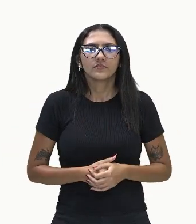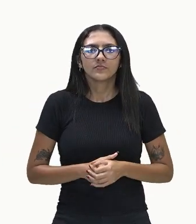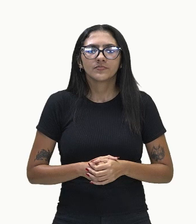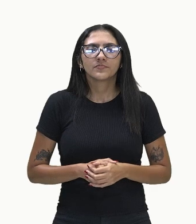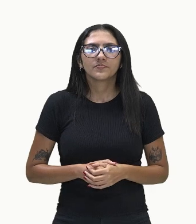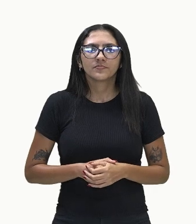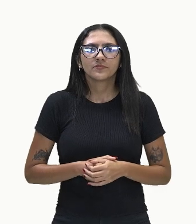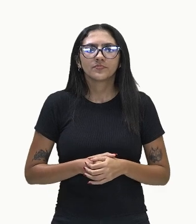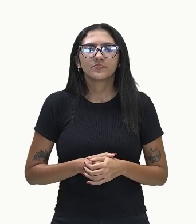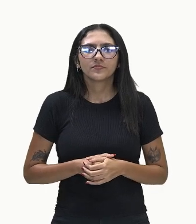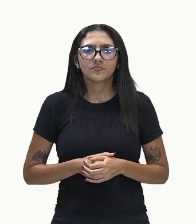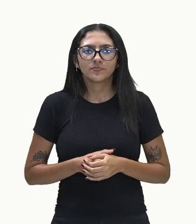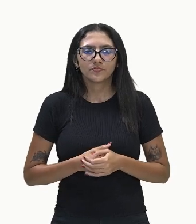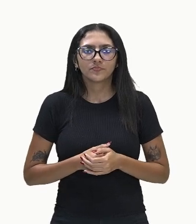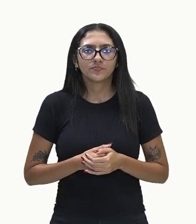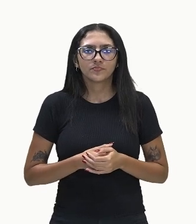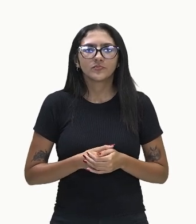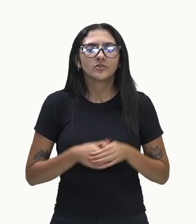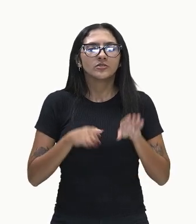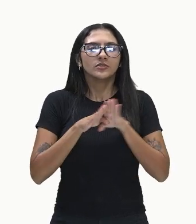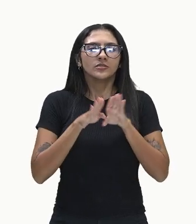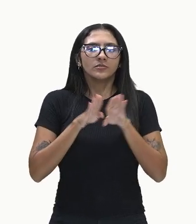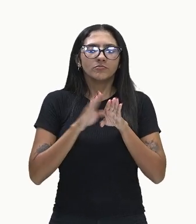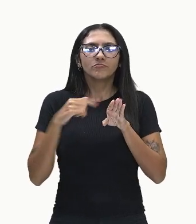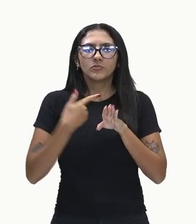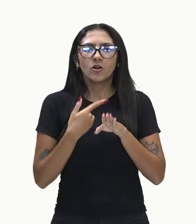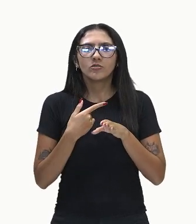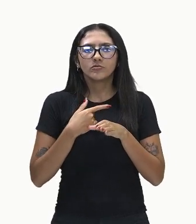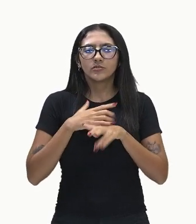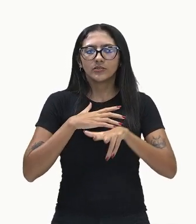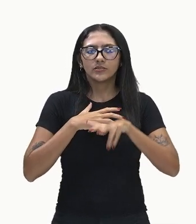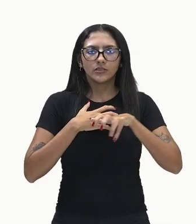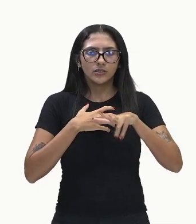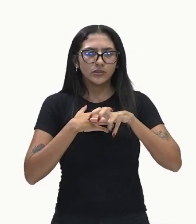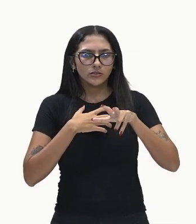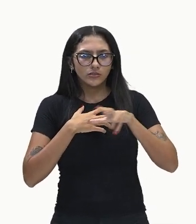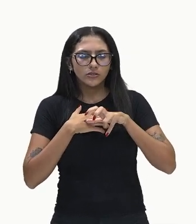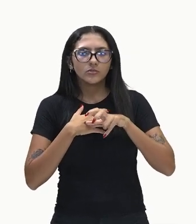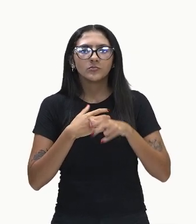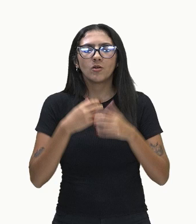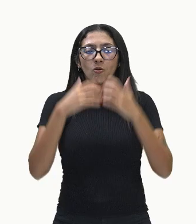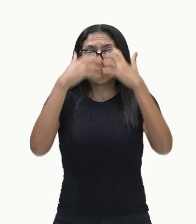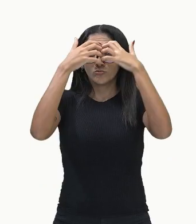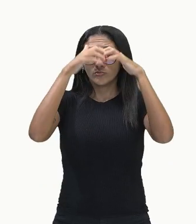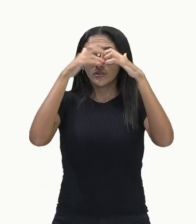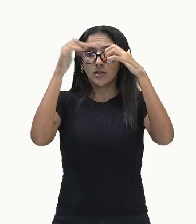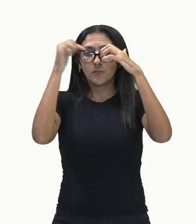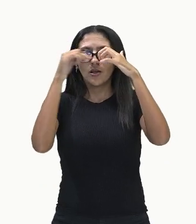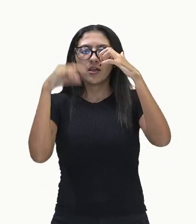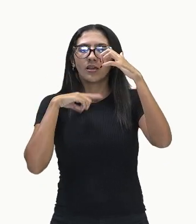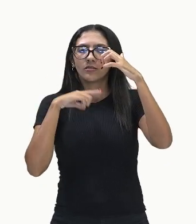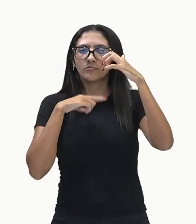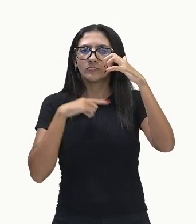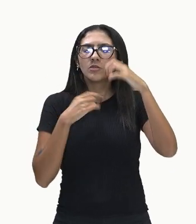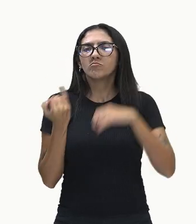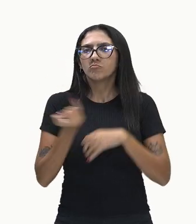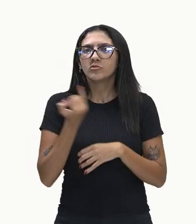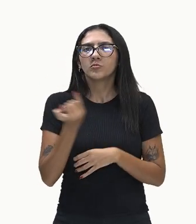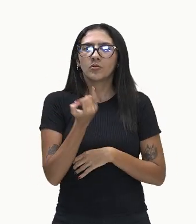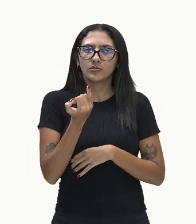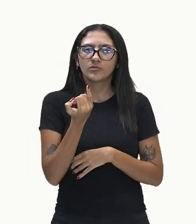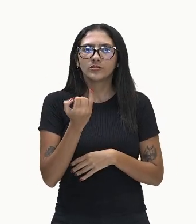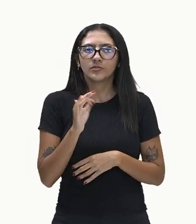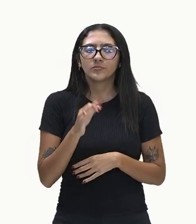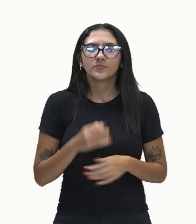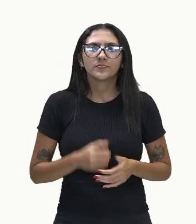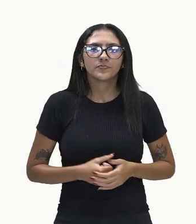E nessa questão dos nossos sentidos, o cérebro em especial atua de forma extremamente decisiva, tá bom?